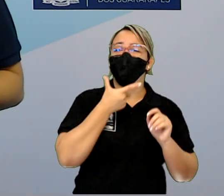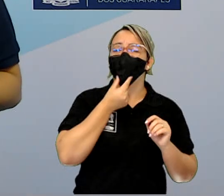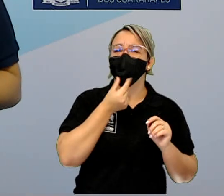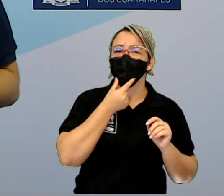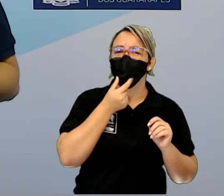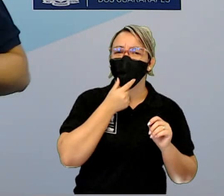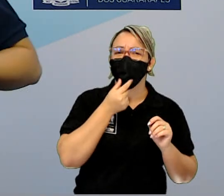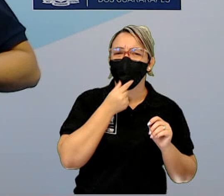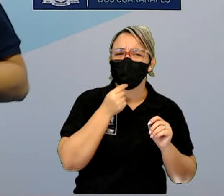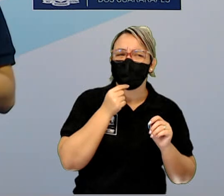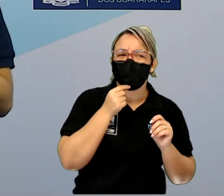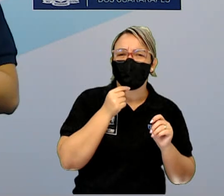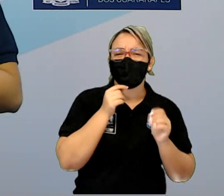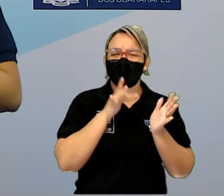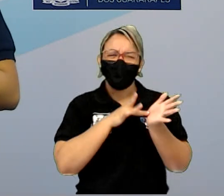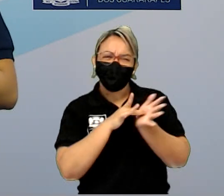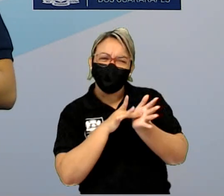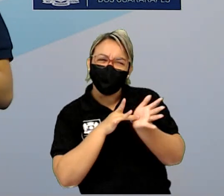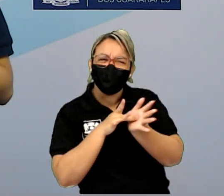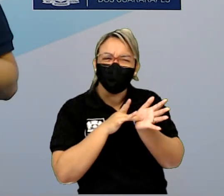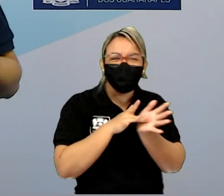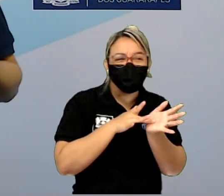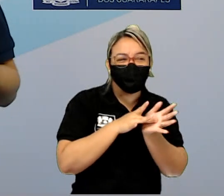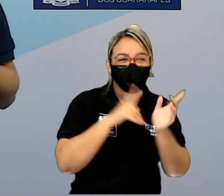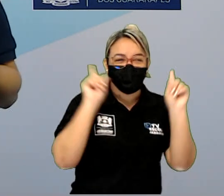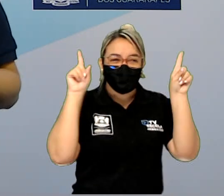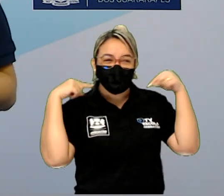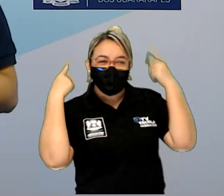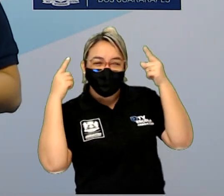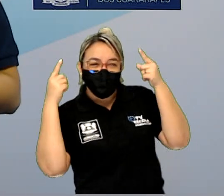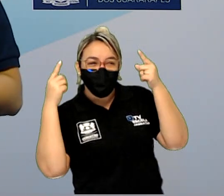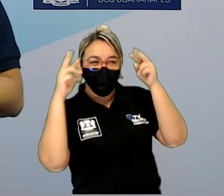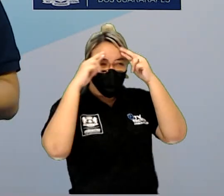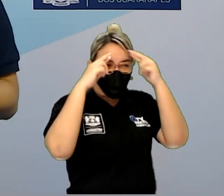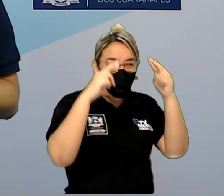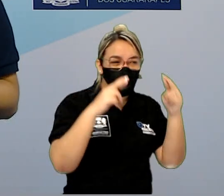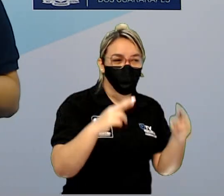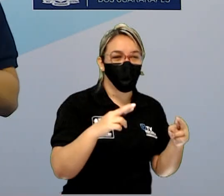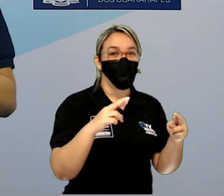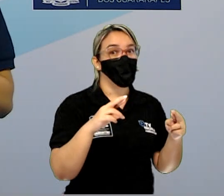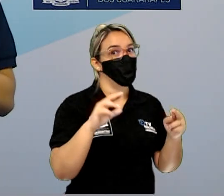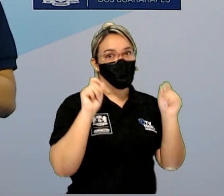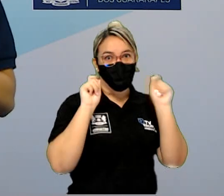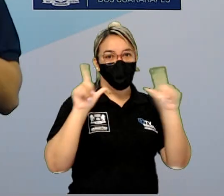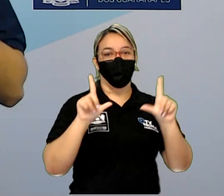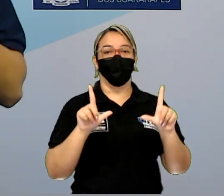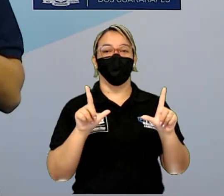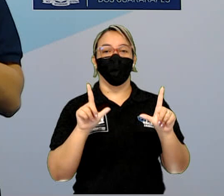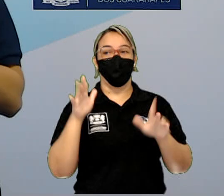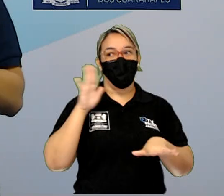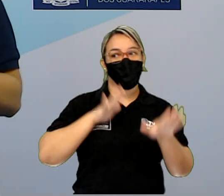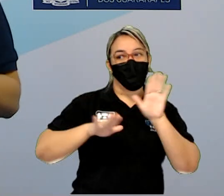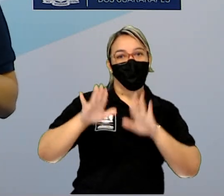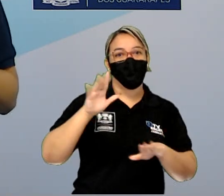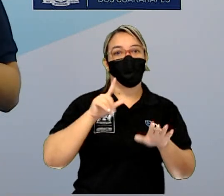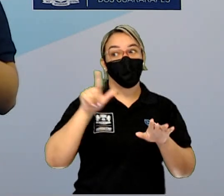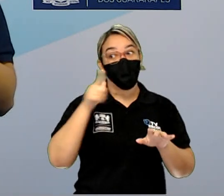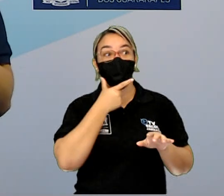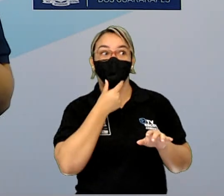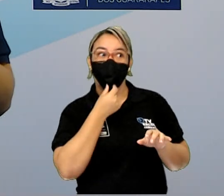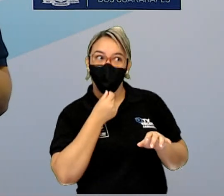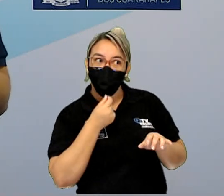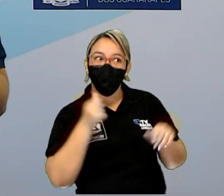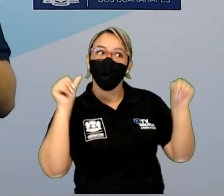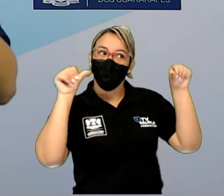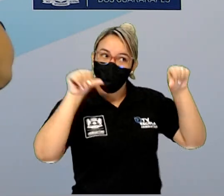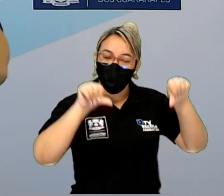ovelha, né, de alguém que seja educado, mancinho, ele vai alertar para dizer que esses são os piores. Então,